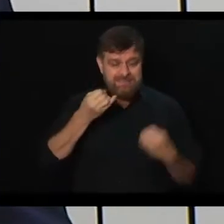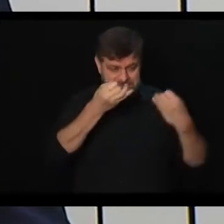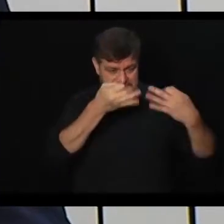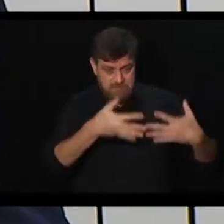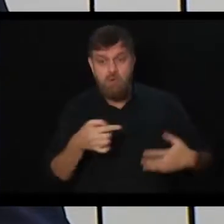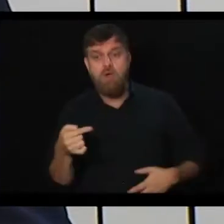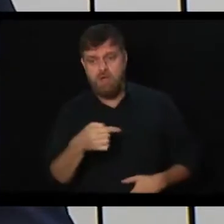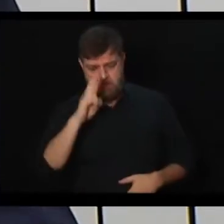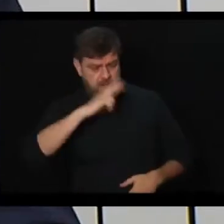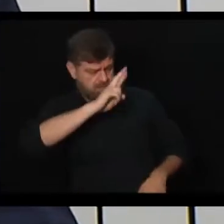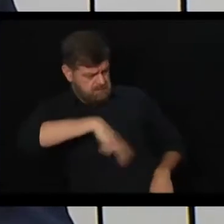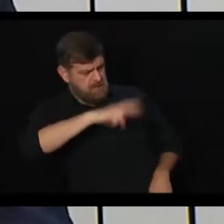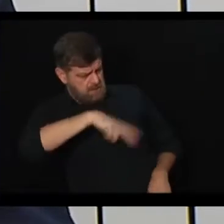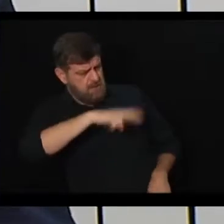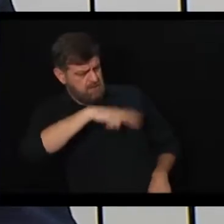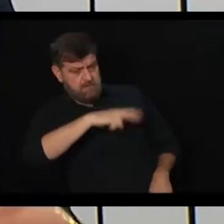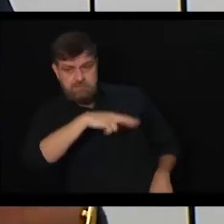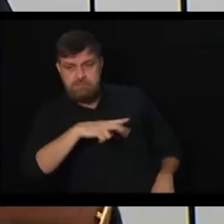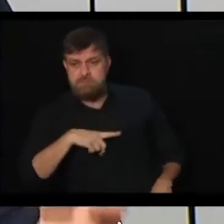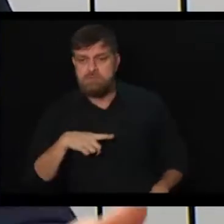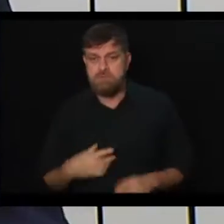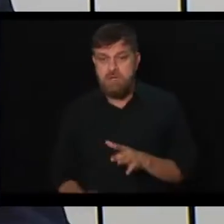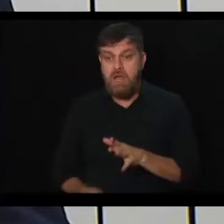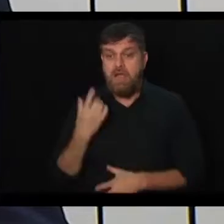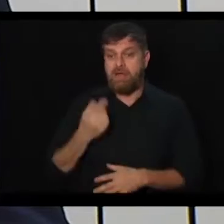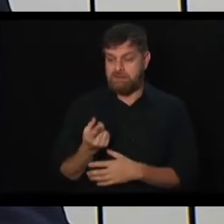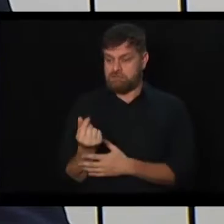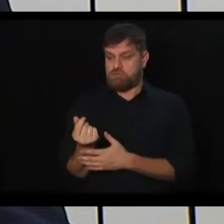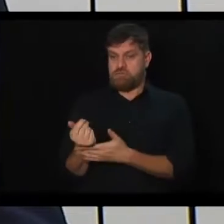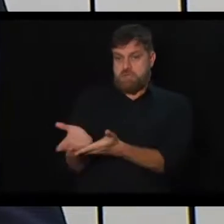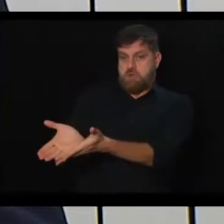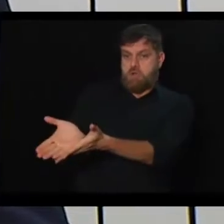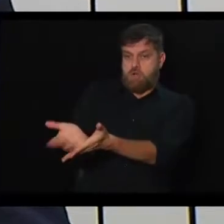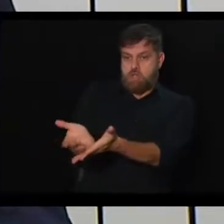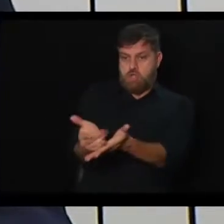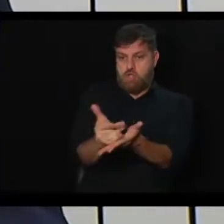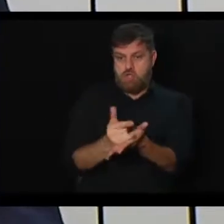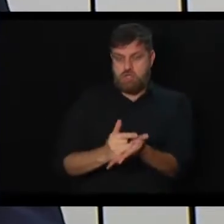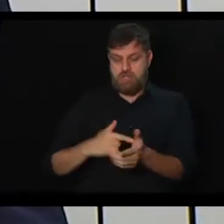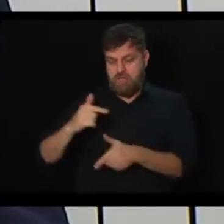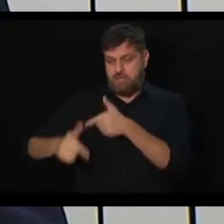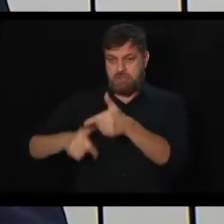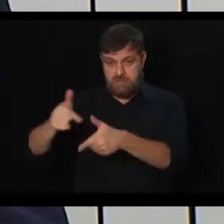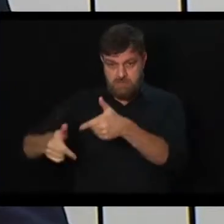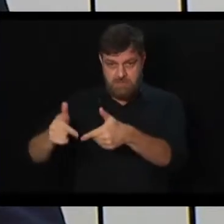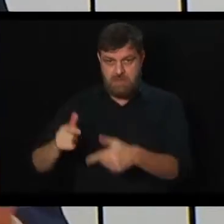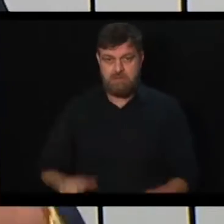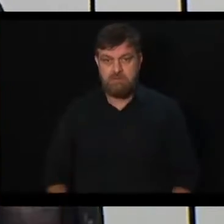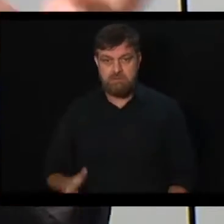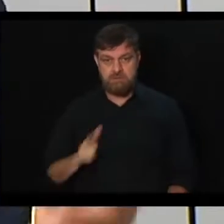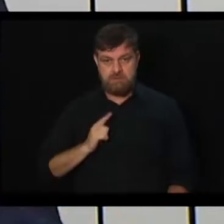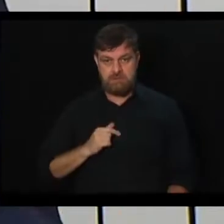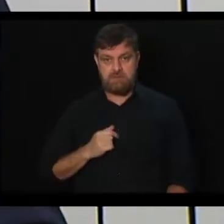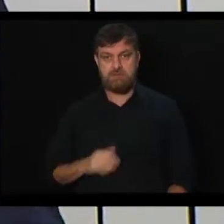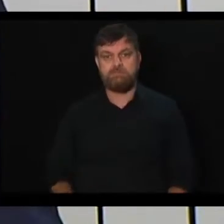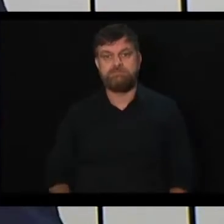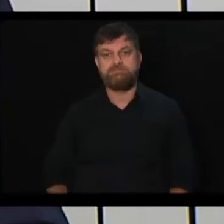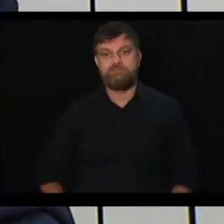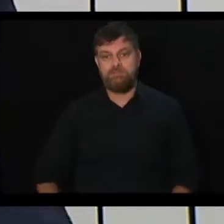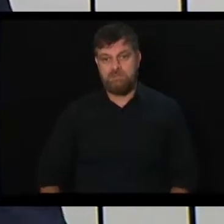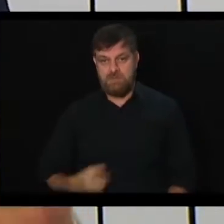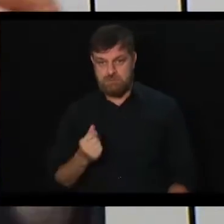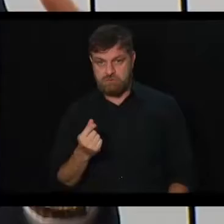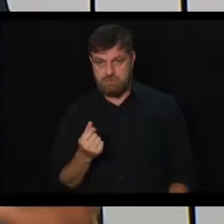claro que ela tem razão. A ideia é se gerasse riqueza, gerasse trabalho, se manteria a previdência superavitária,